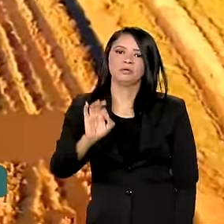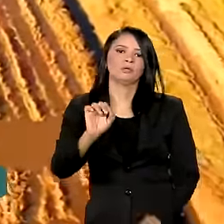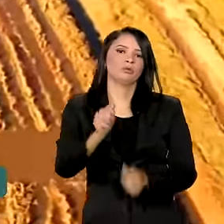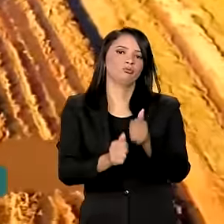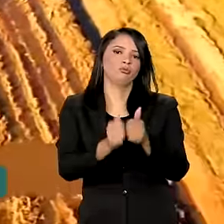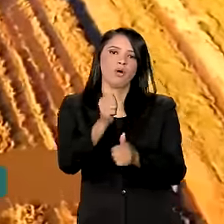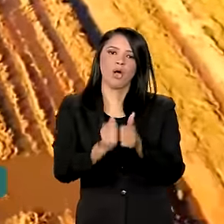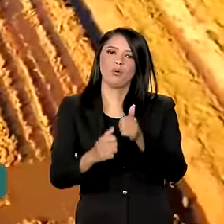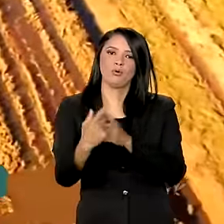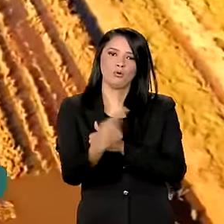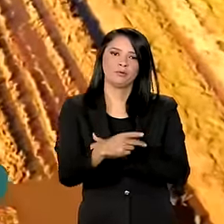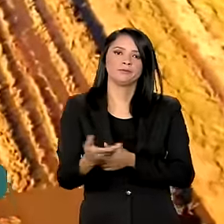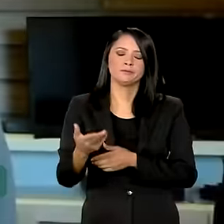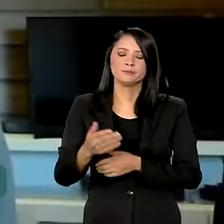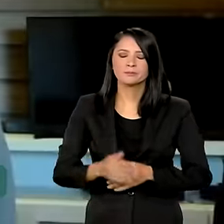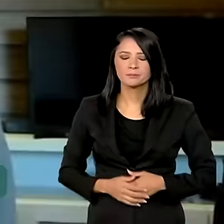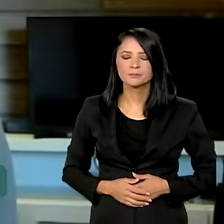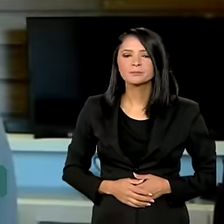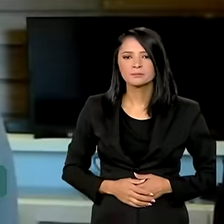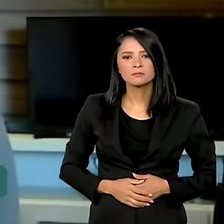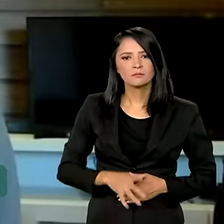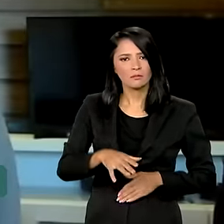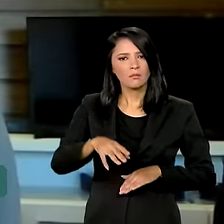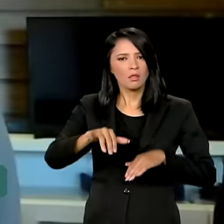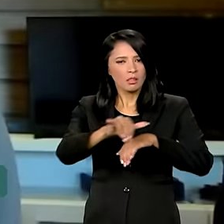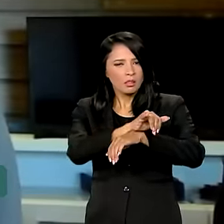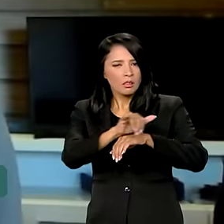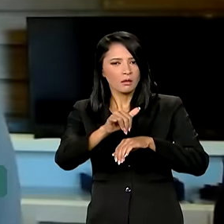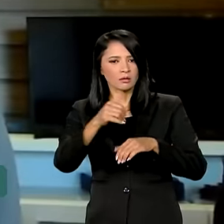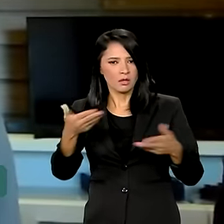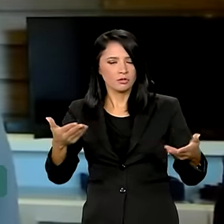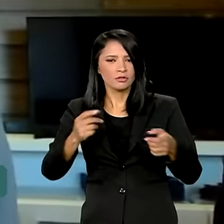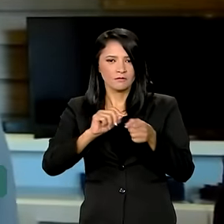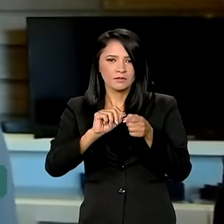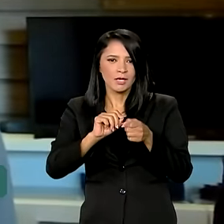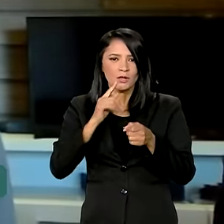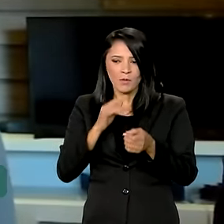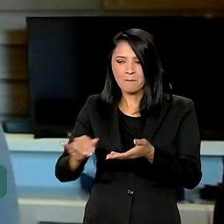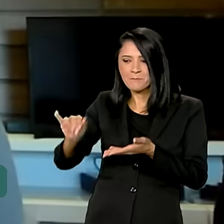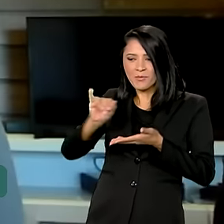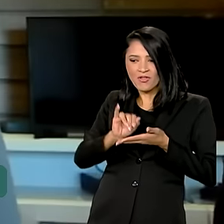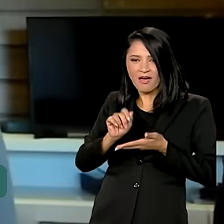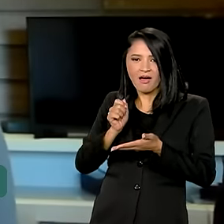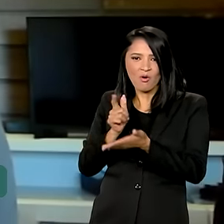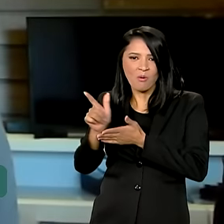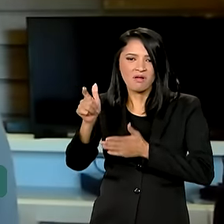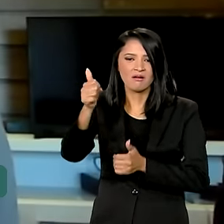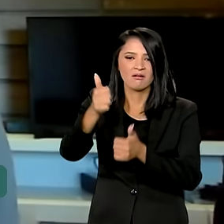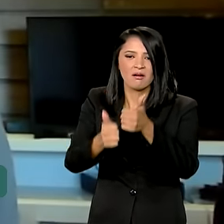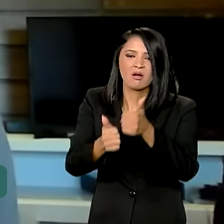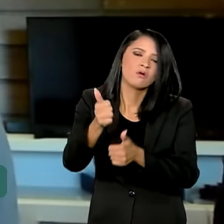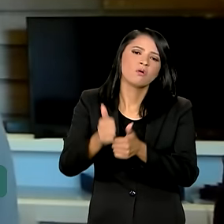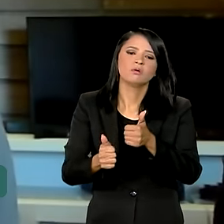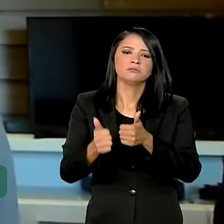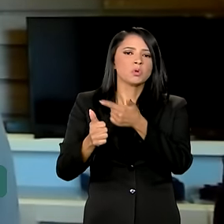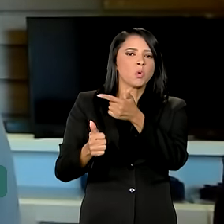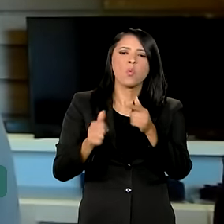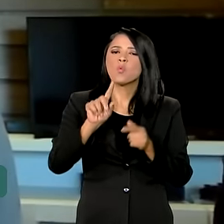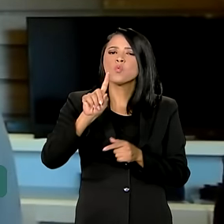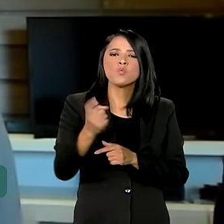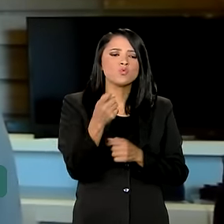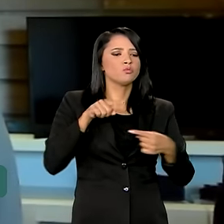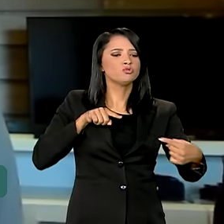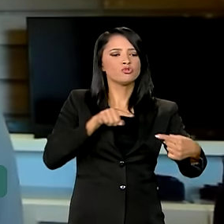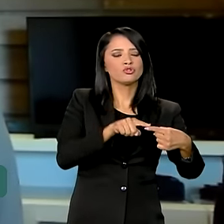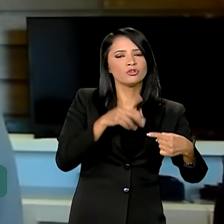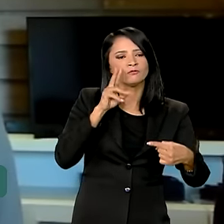nacional do cereal. Esta medida que nós estamos tomando sobre a importação do arroz não tem nenhum outro objetivo a não